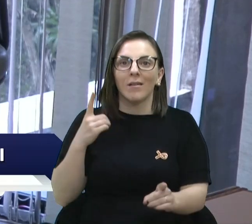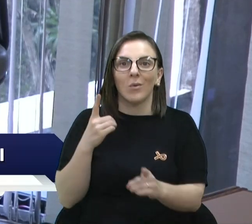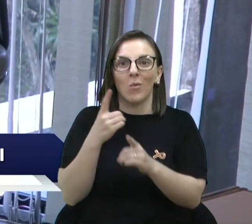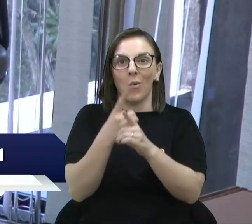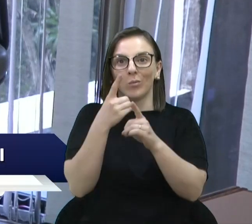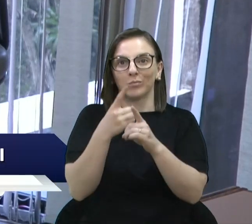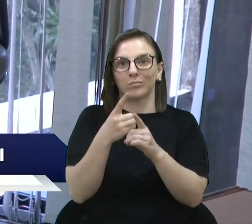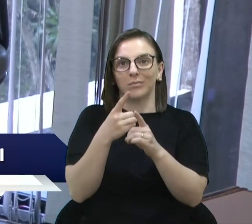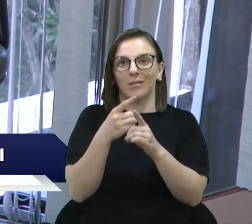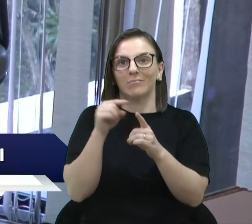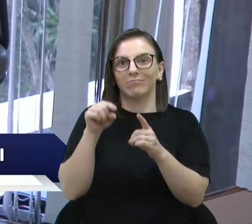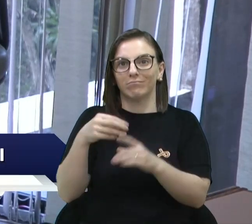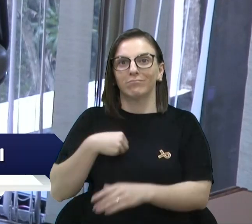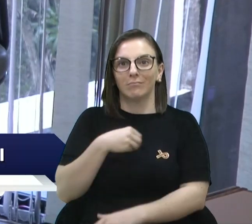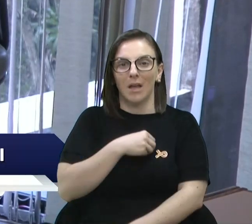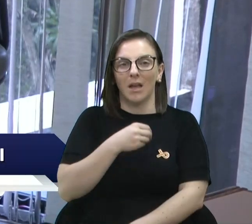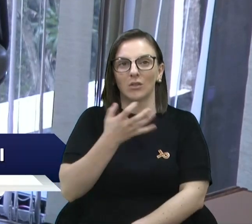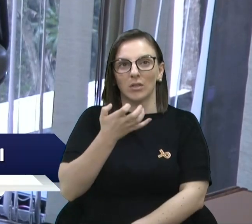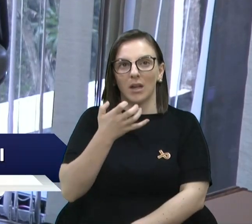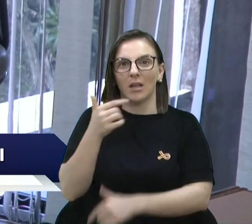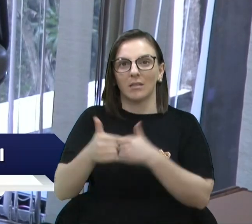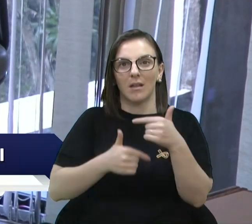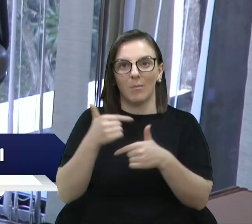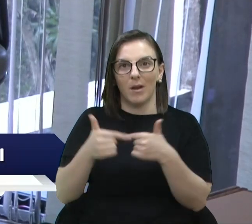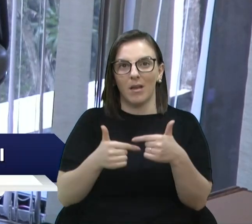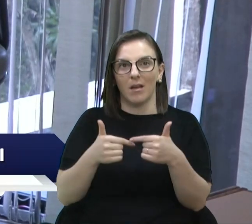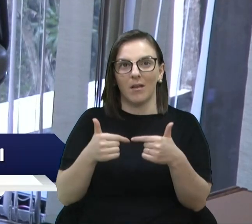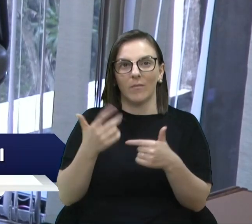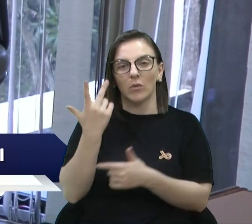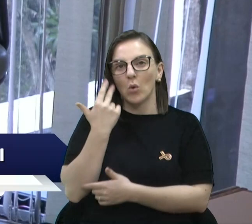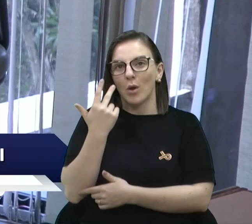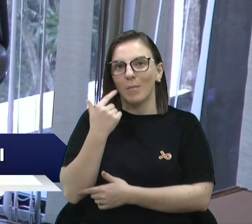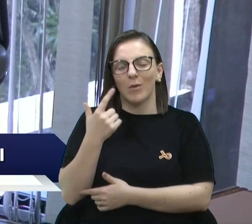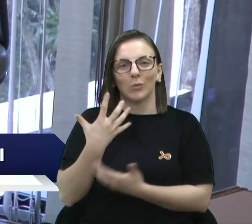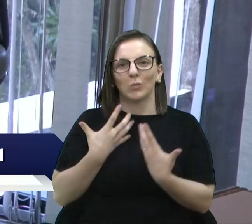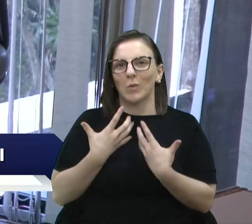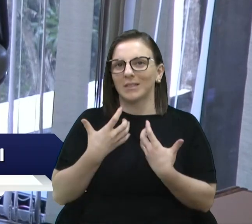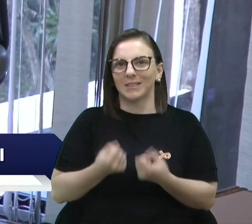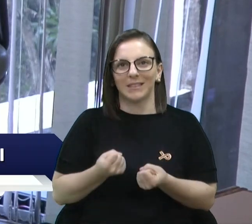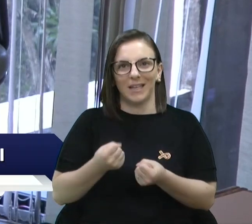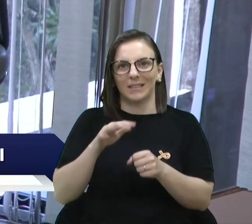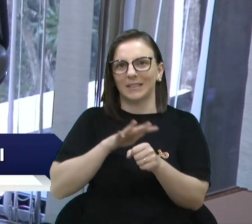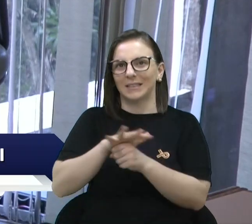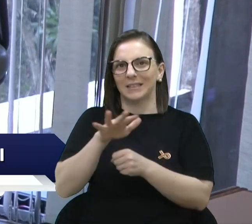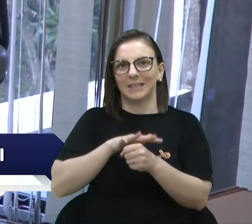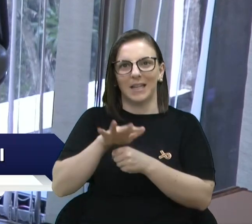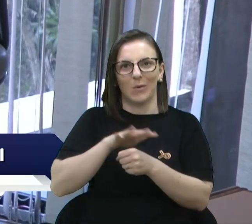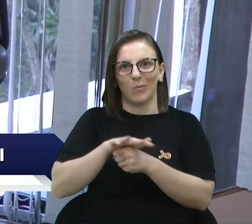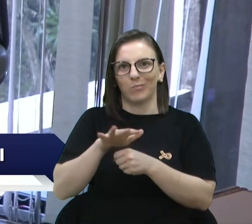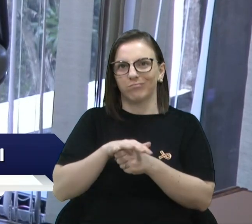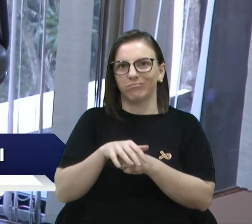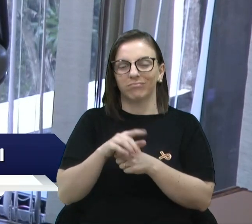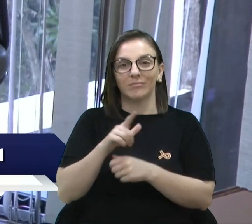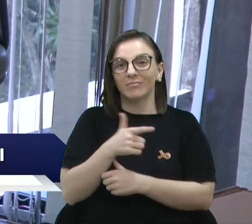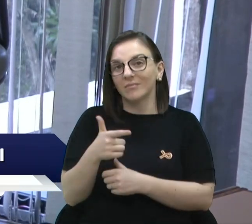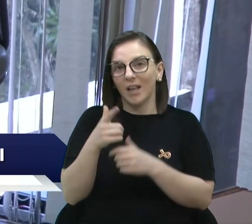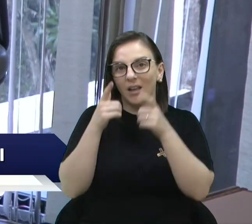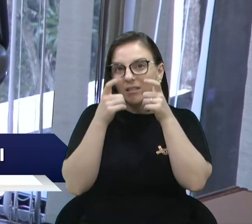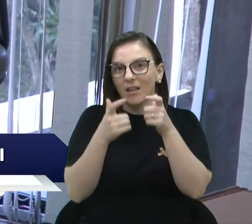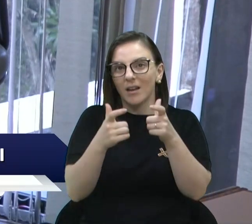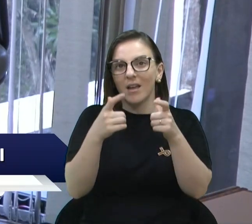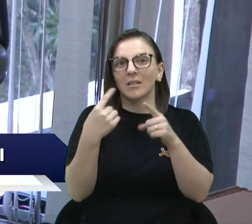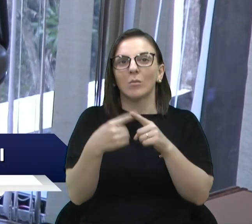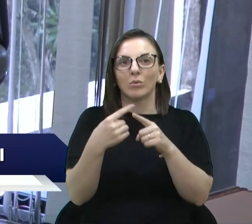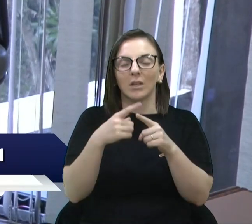de obra. Eles, via de regra, não topam fazer hora extra, eles não têm interesse porque eles têm outras atividades